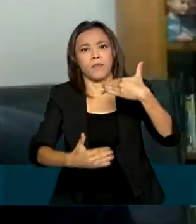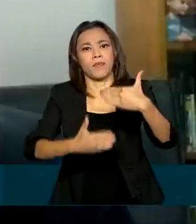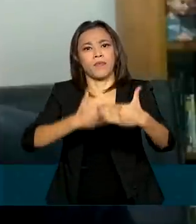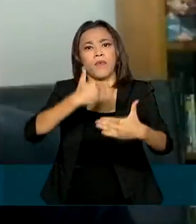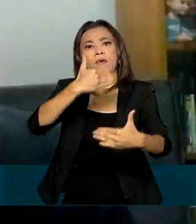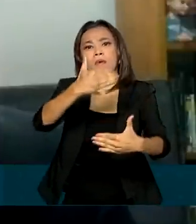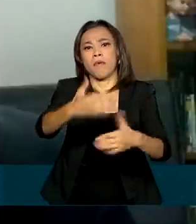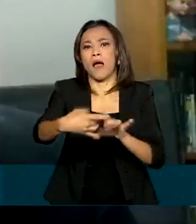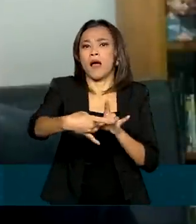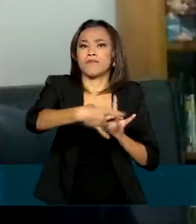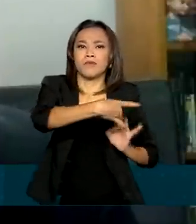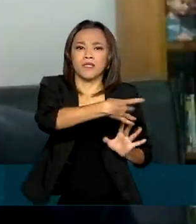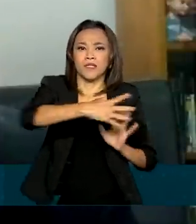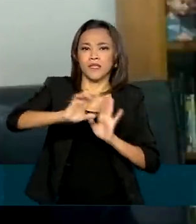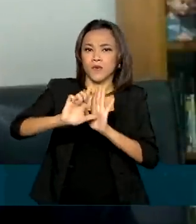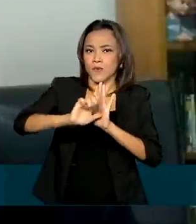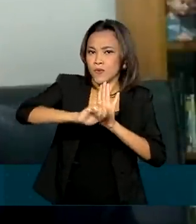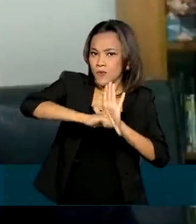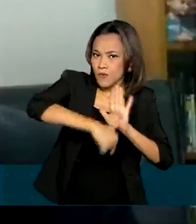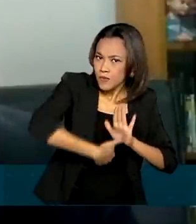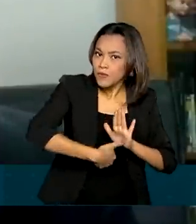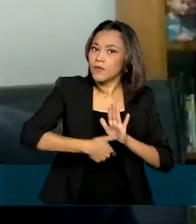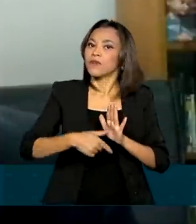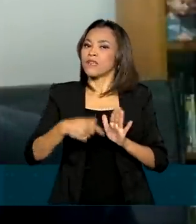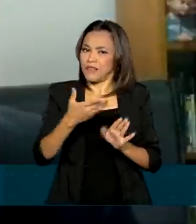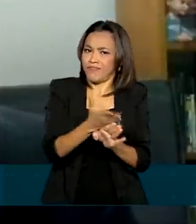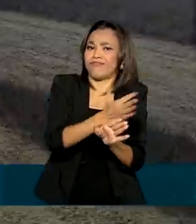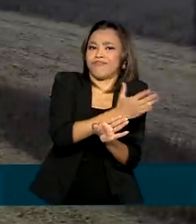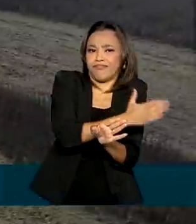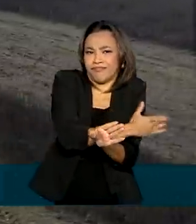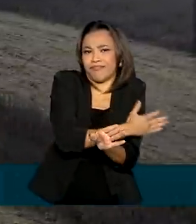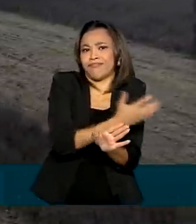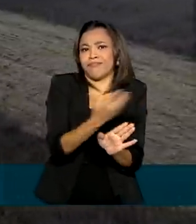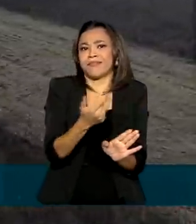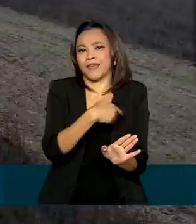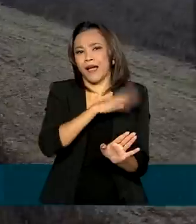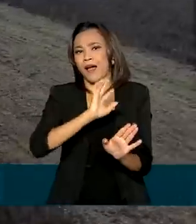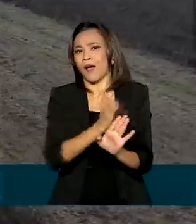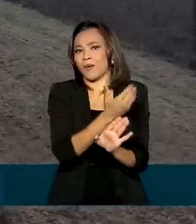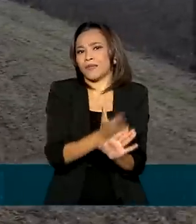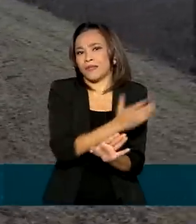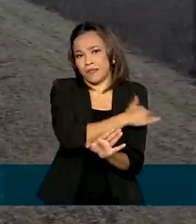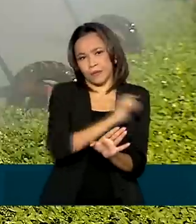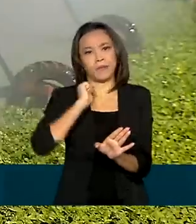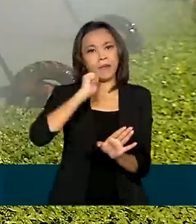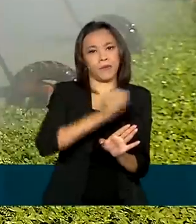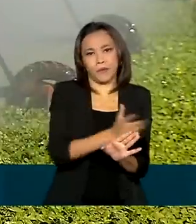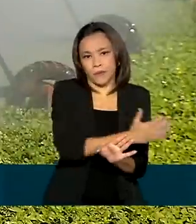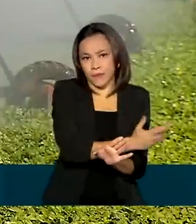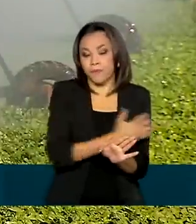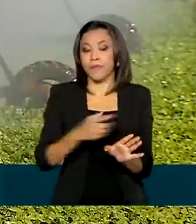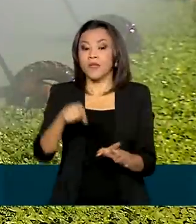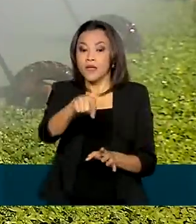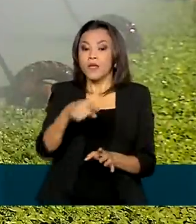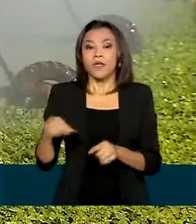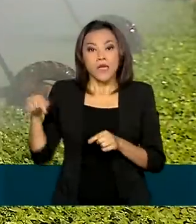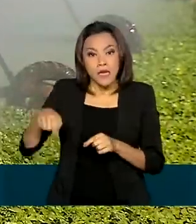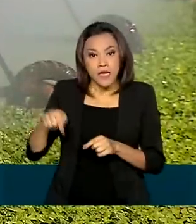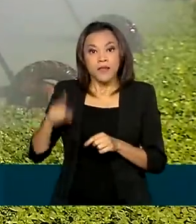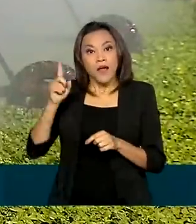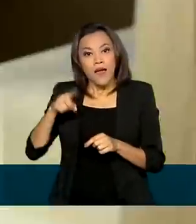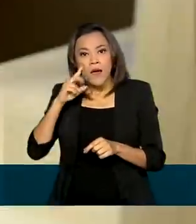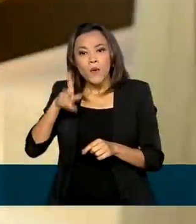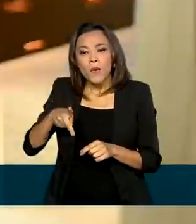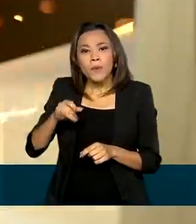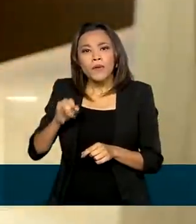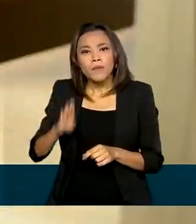da recessão técnica, porque a gente passou até o mês de abril. O índice do Banco Central é considerado uma prévia do Produto Interno